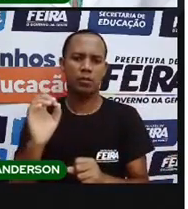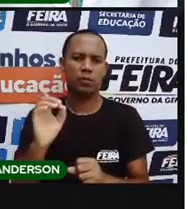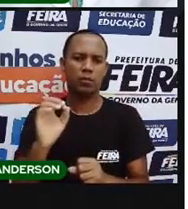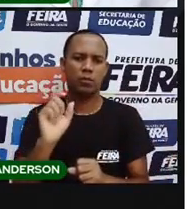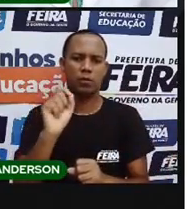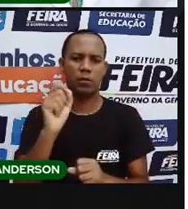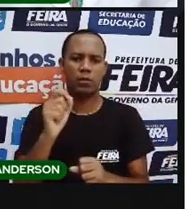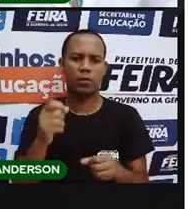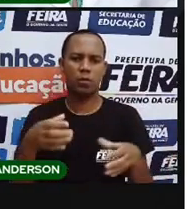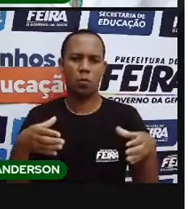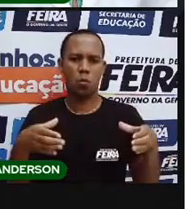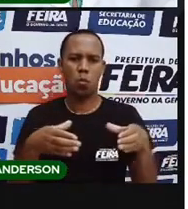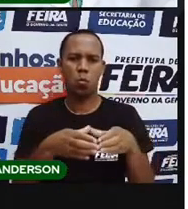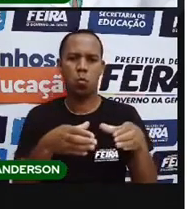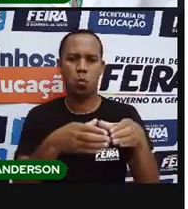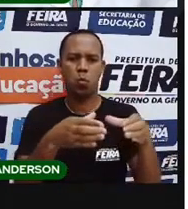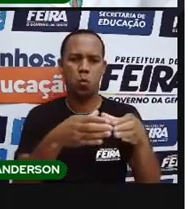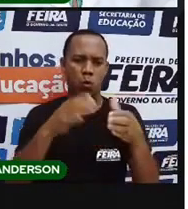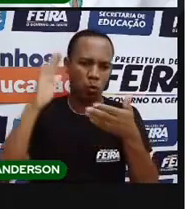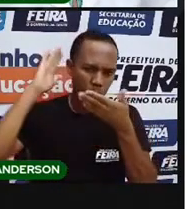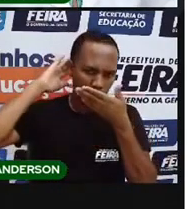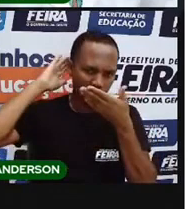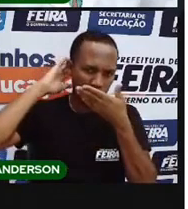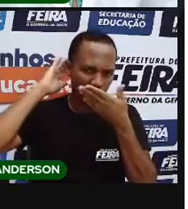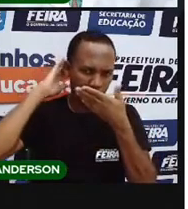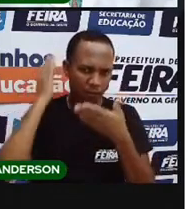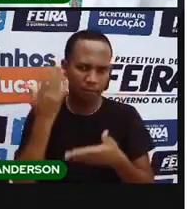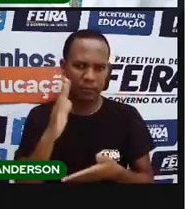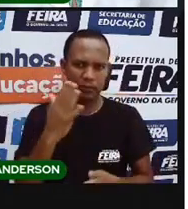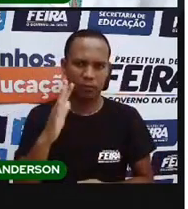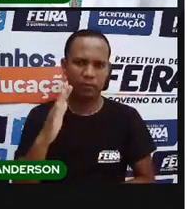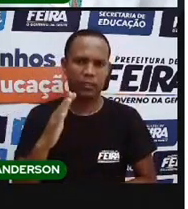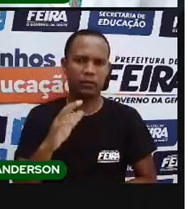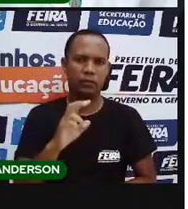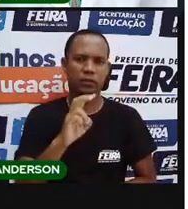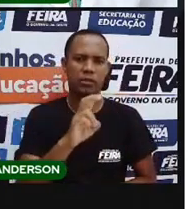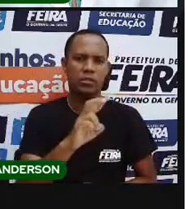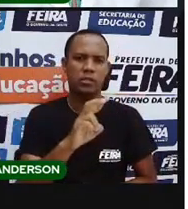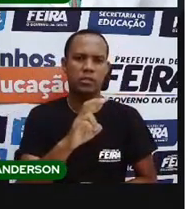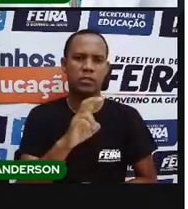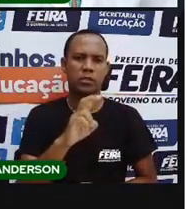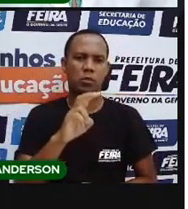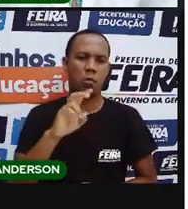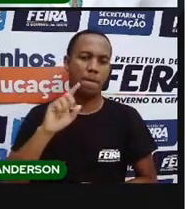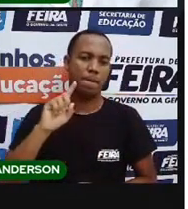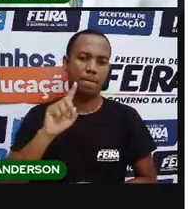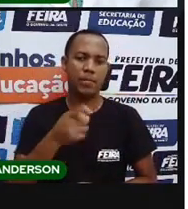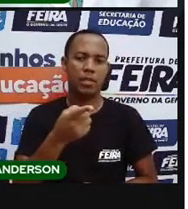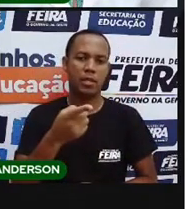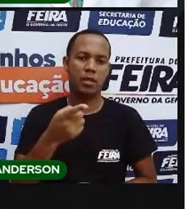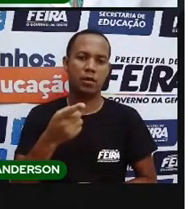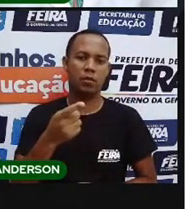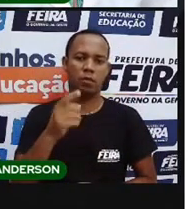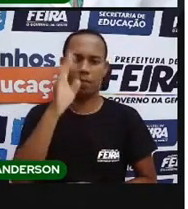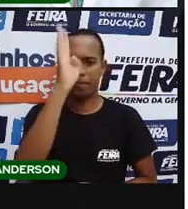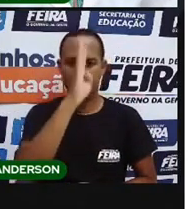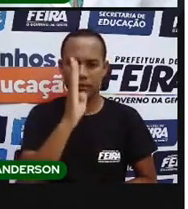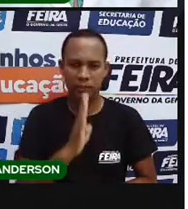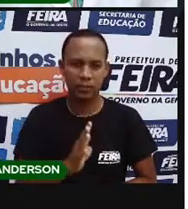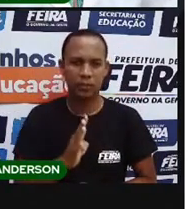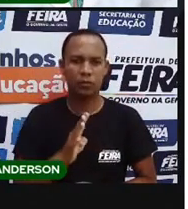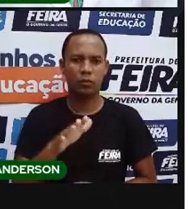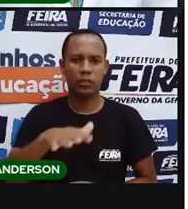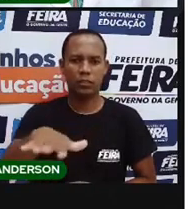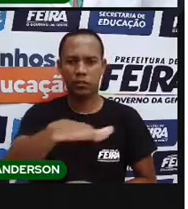-se que a população indígena era mais de 5 milhões na região, que hoje chamamos de Brasil. Dos vários